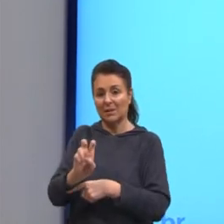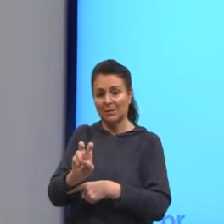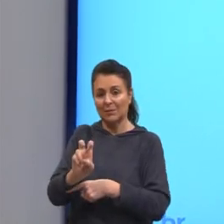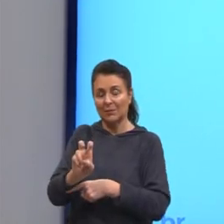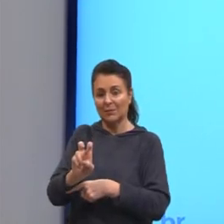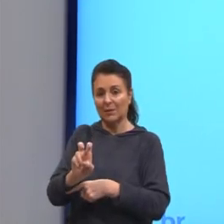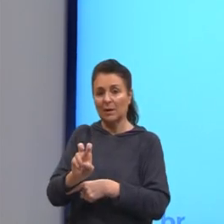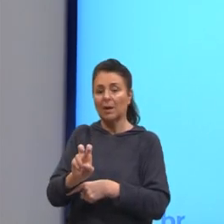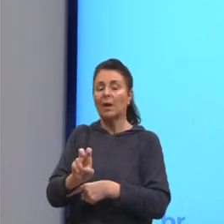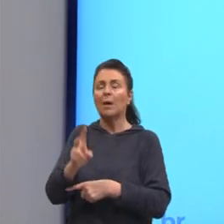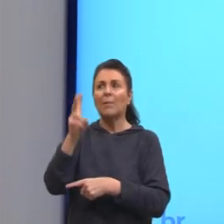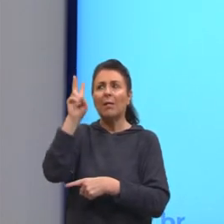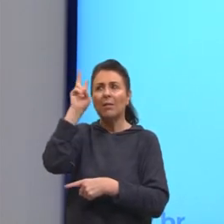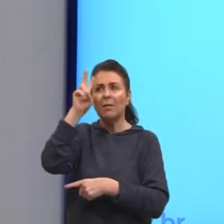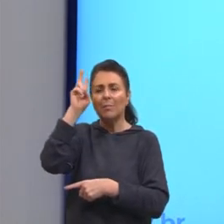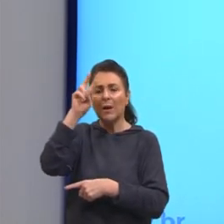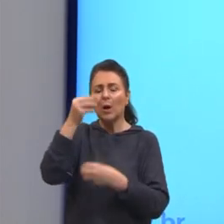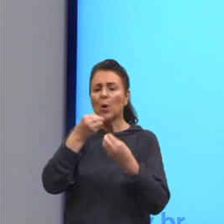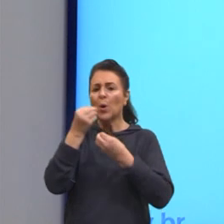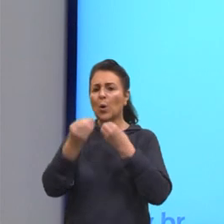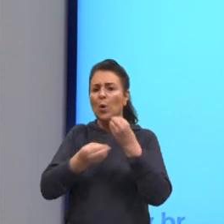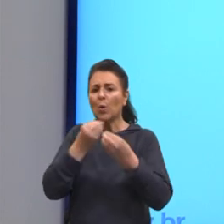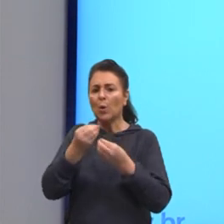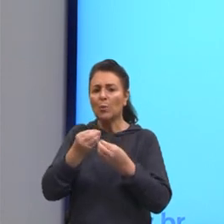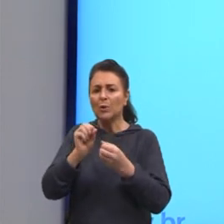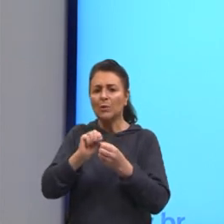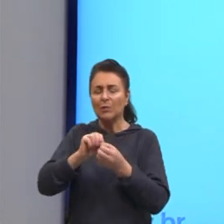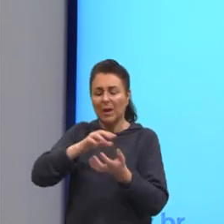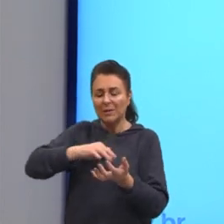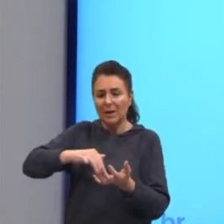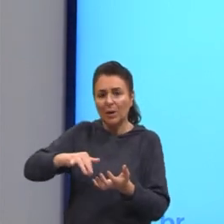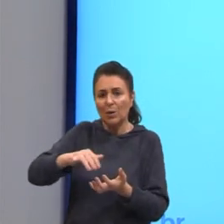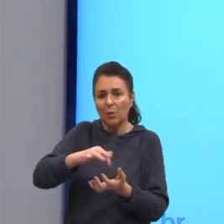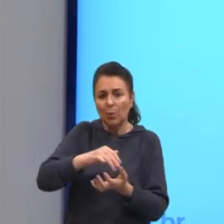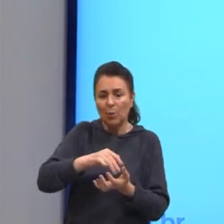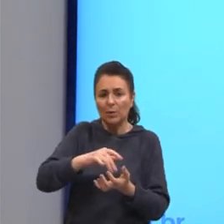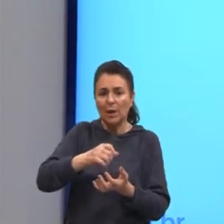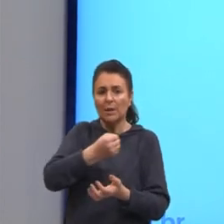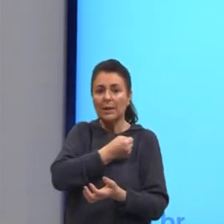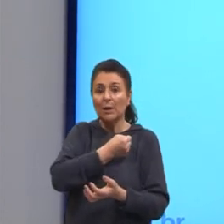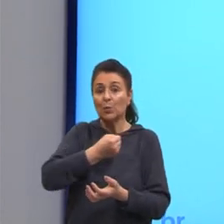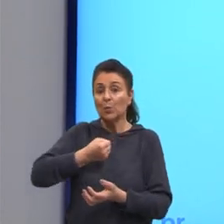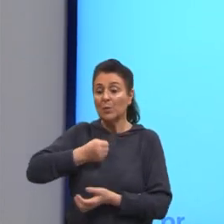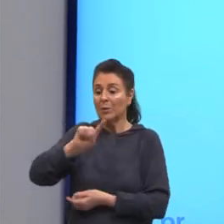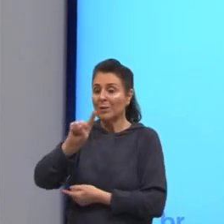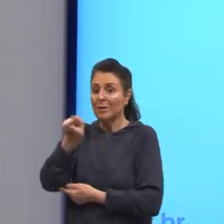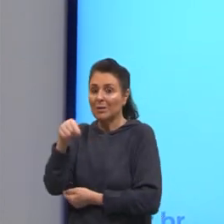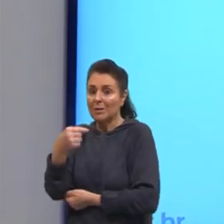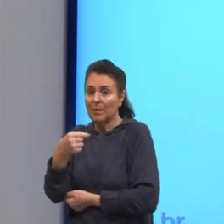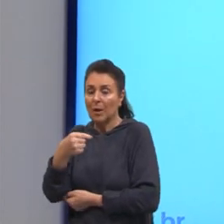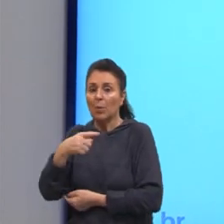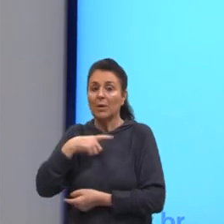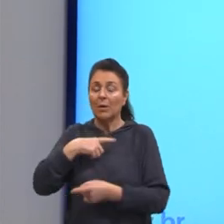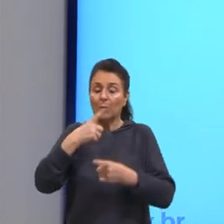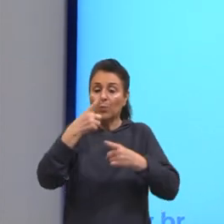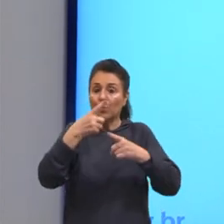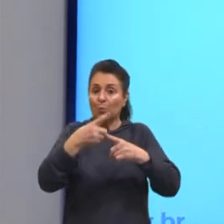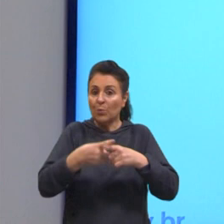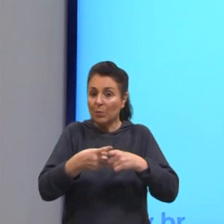Para a gente relembrar como é que resolve a continha quando tem um número decimal e uma multiplicação.